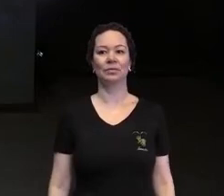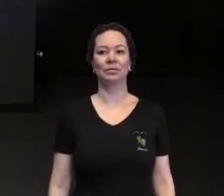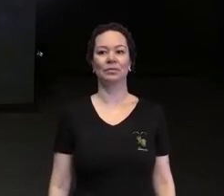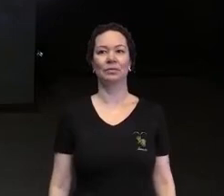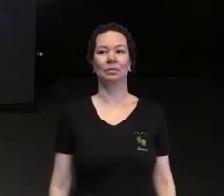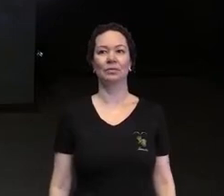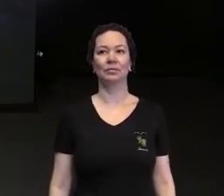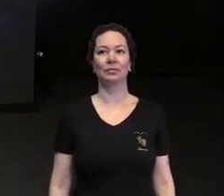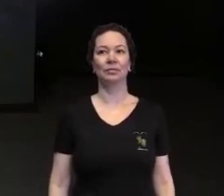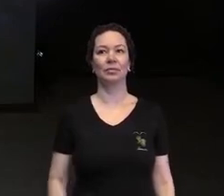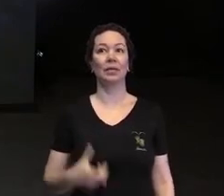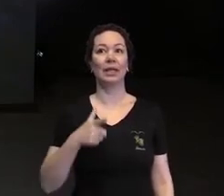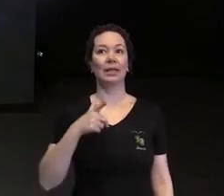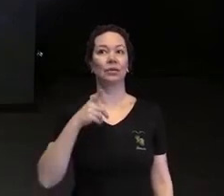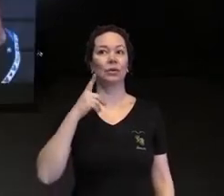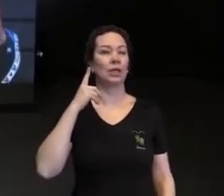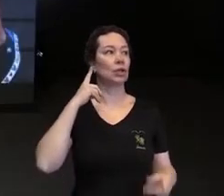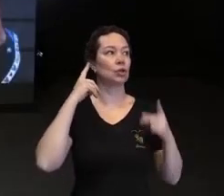não tem som vamos lá